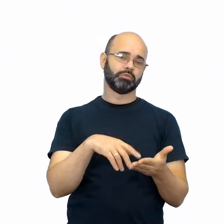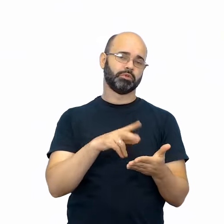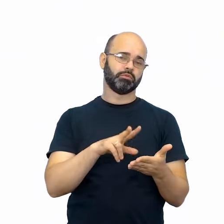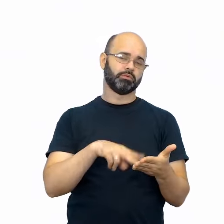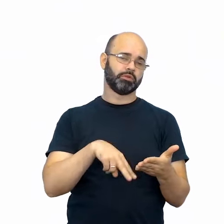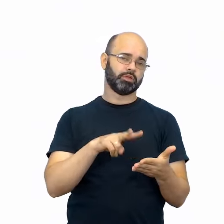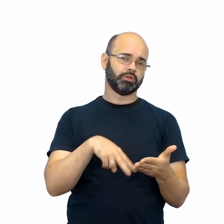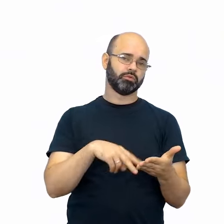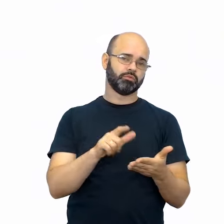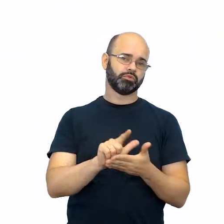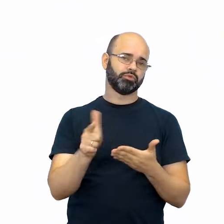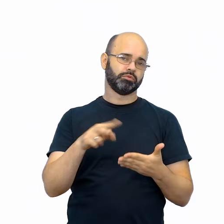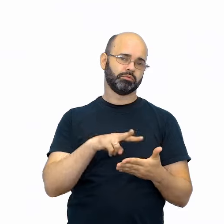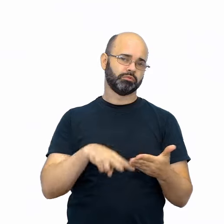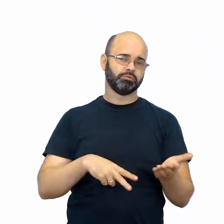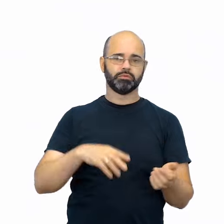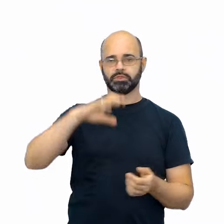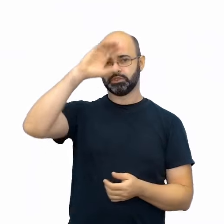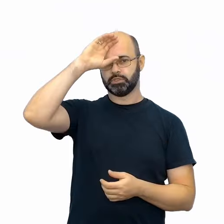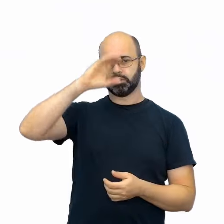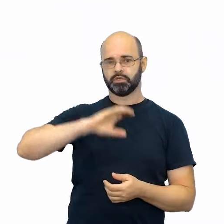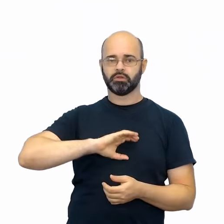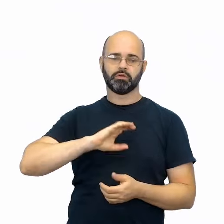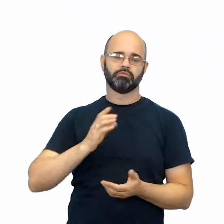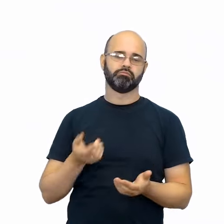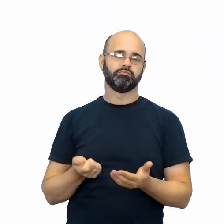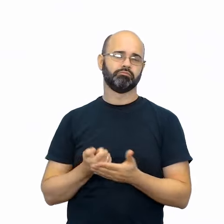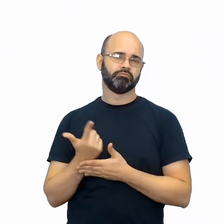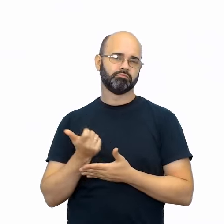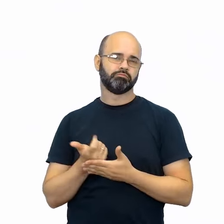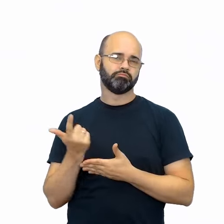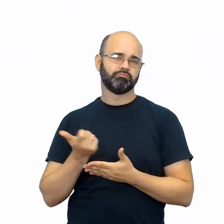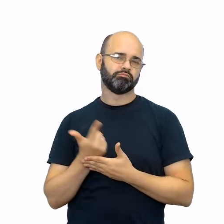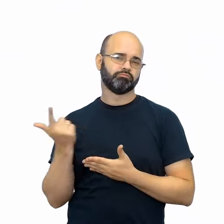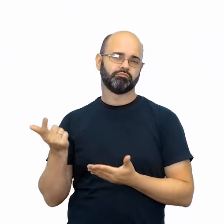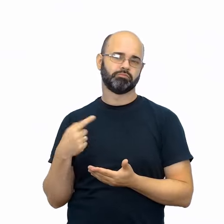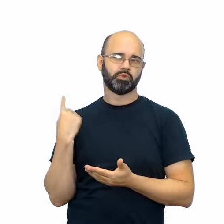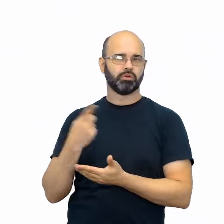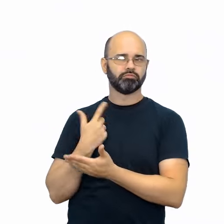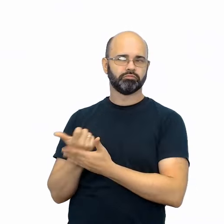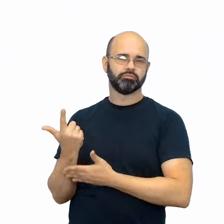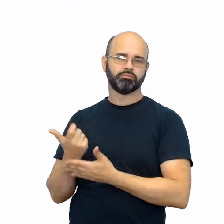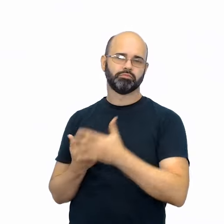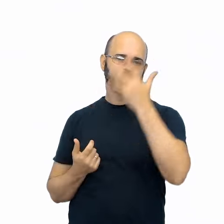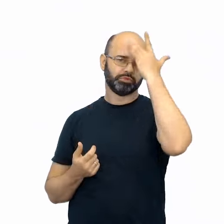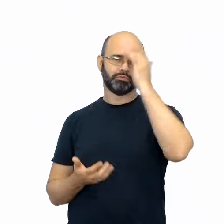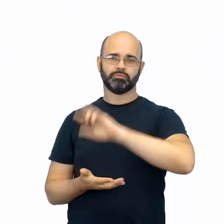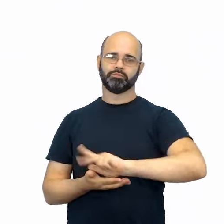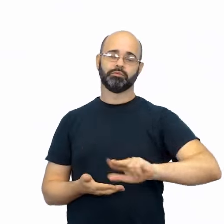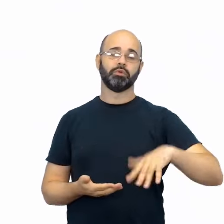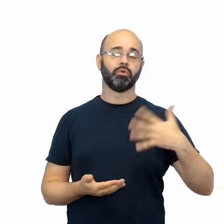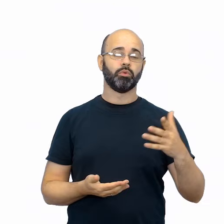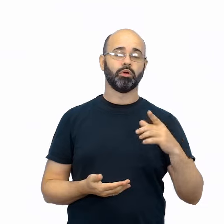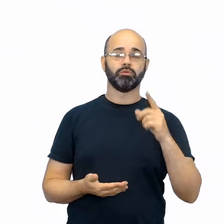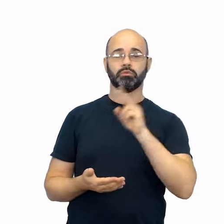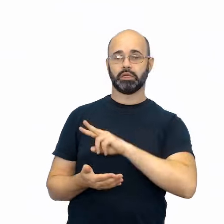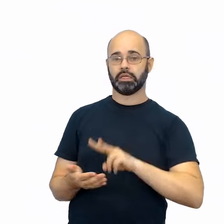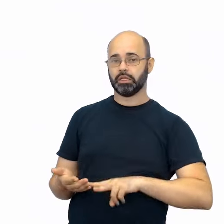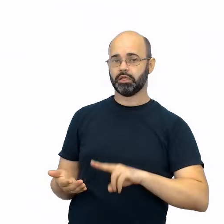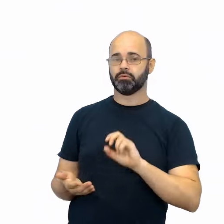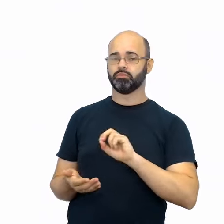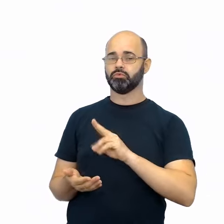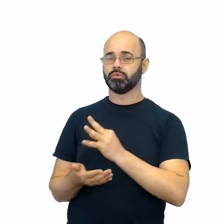cidadão, consumidor, uma infinidade de pessoas. Quando lemos ou ouvimos um texto,